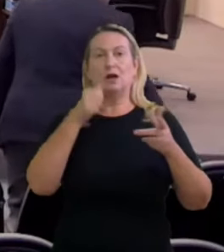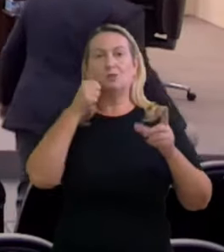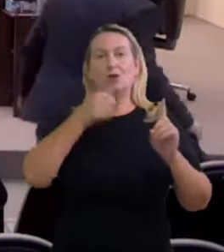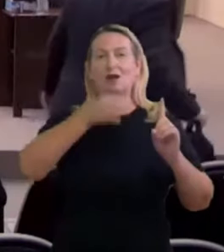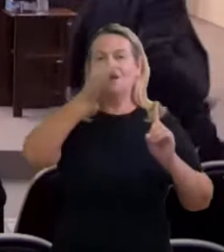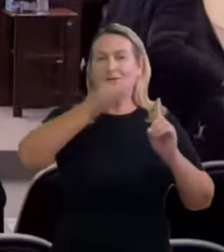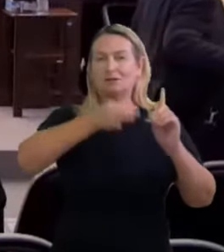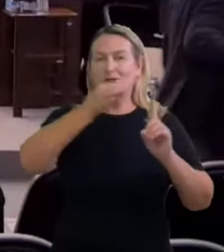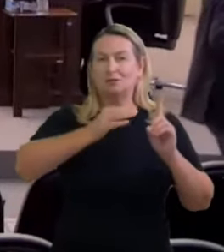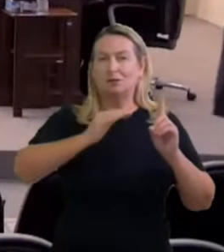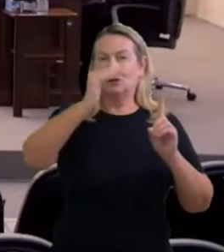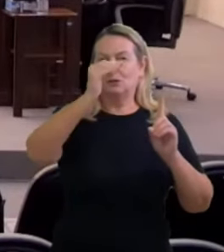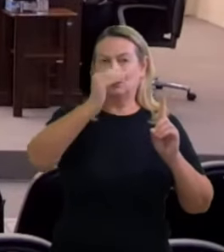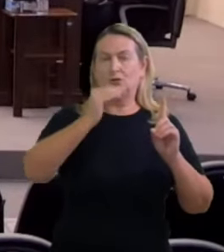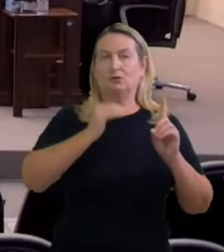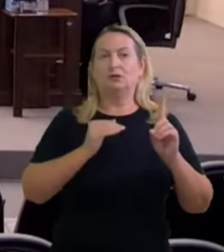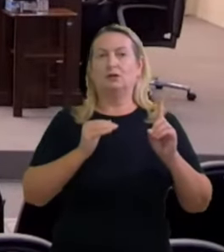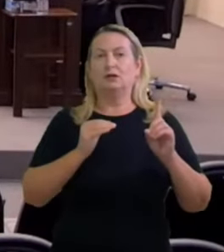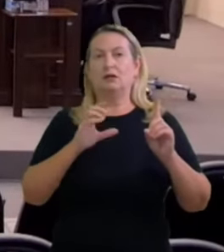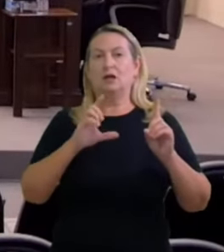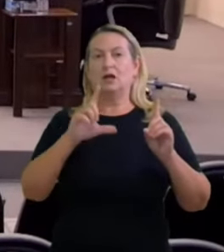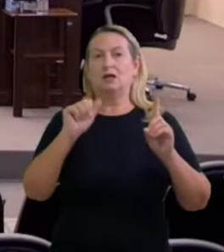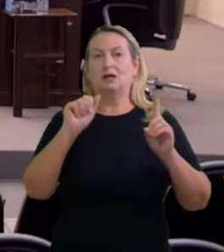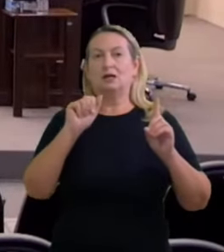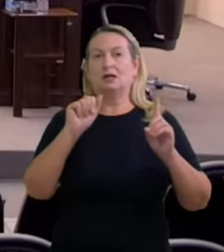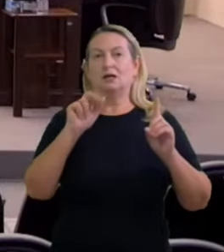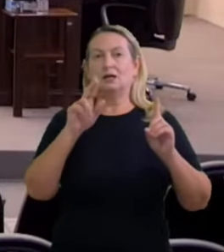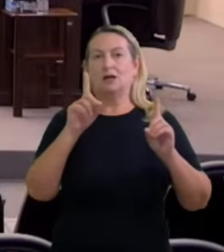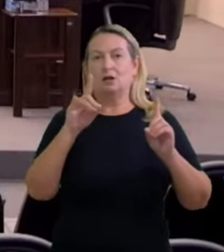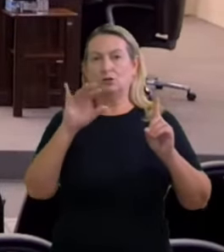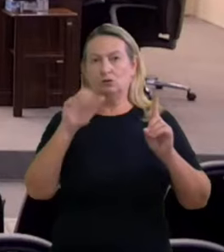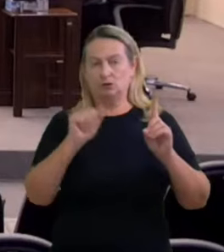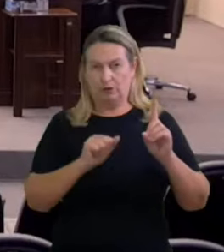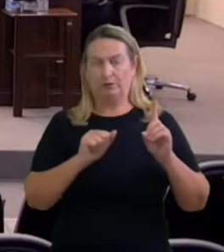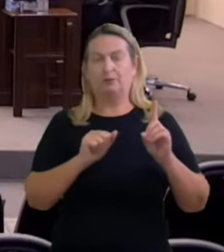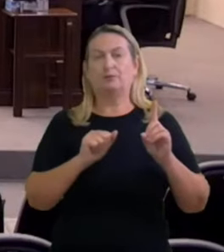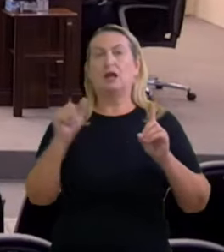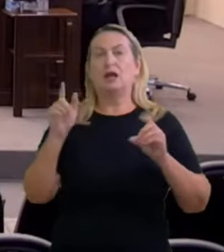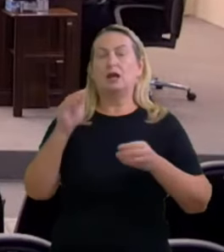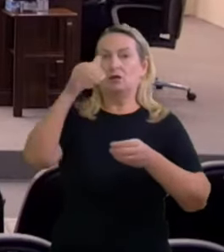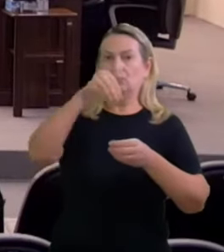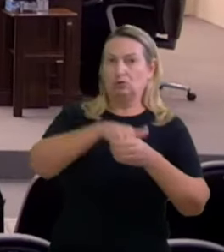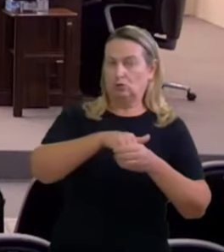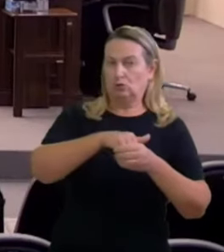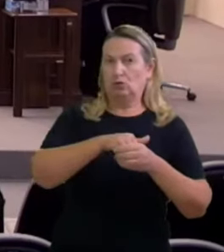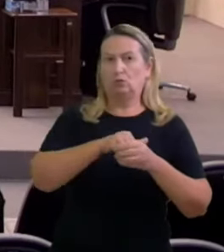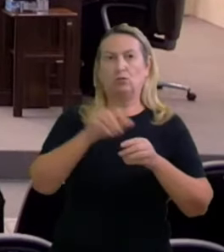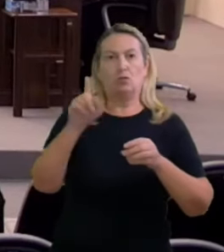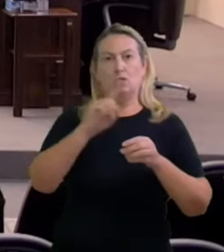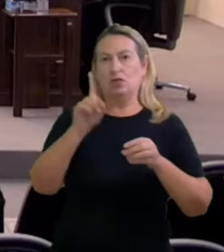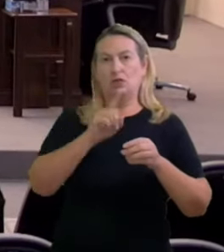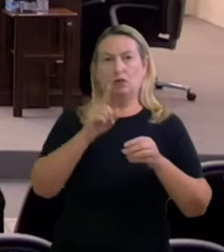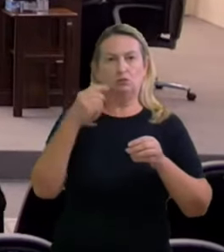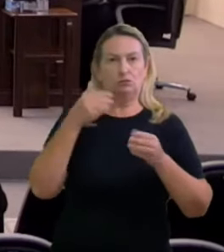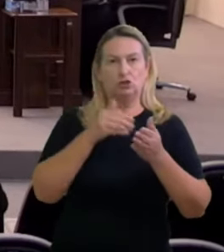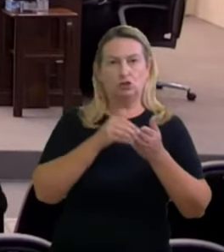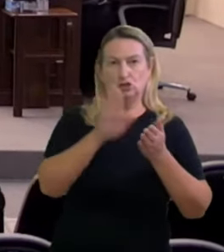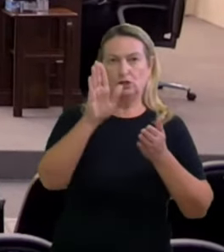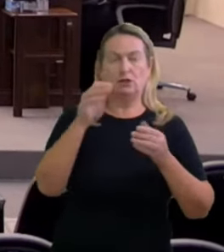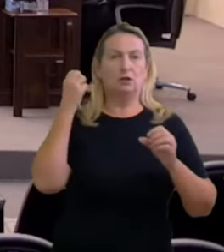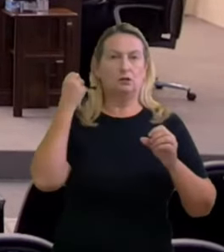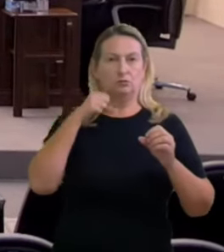federal Cláudia Cristina Cristofani votou pela improcedência e o